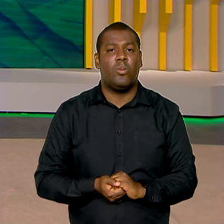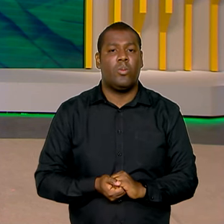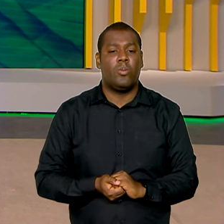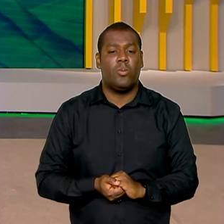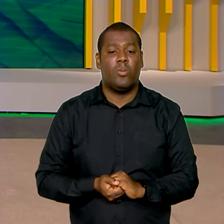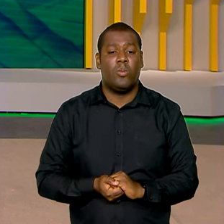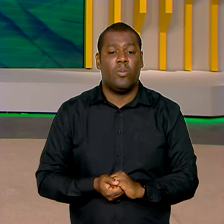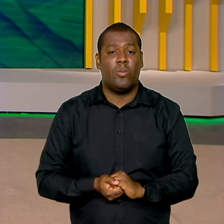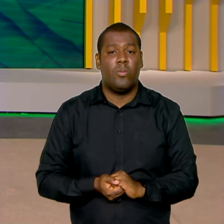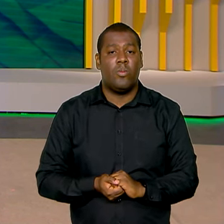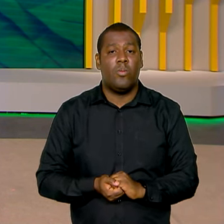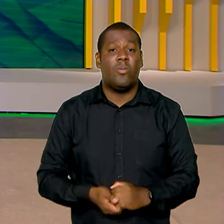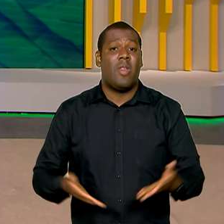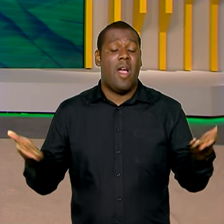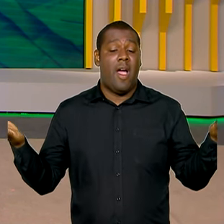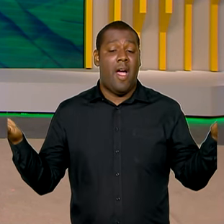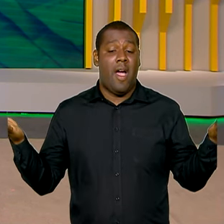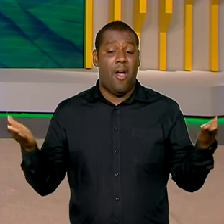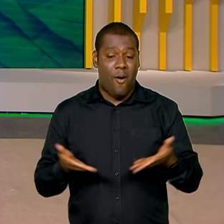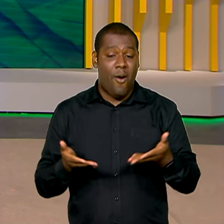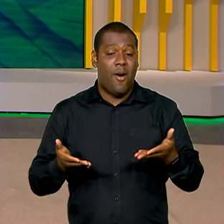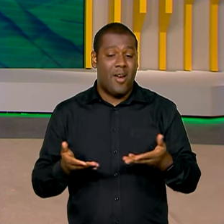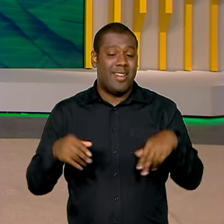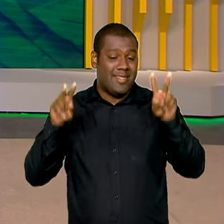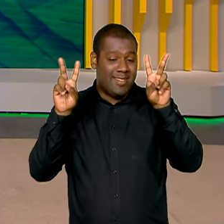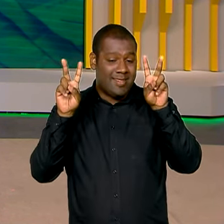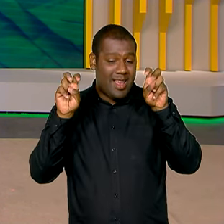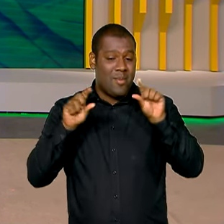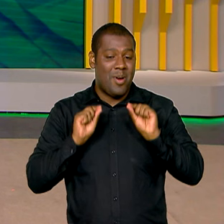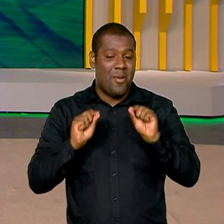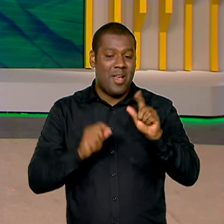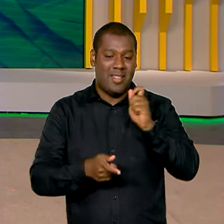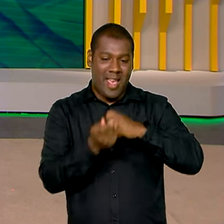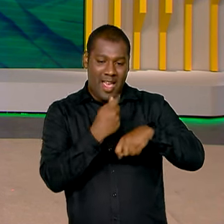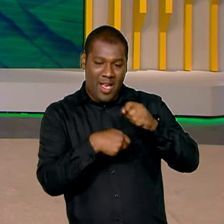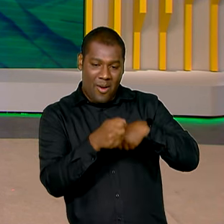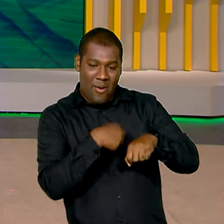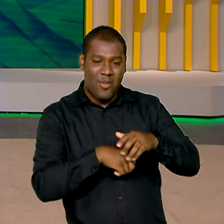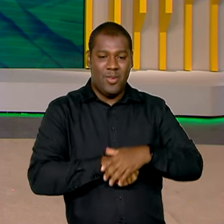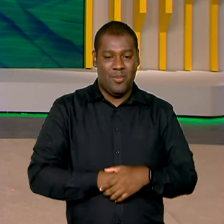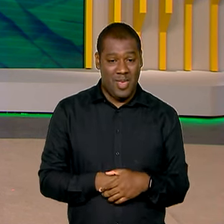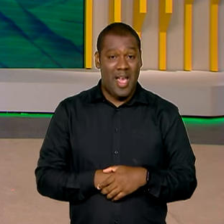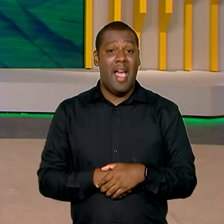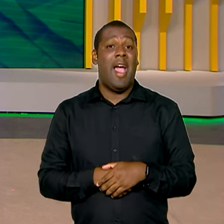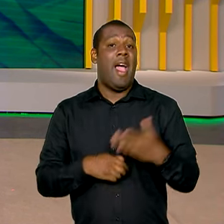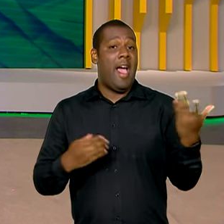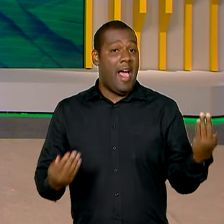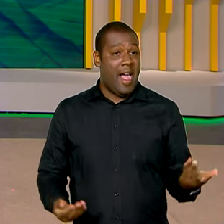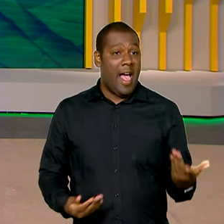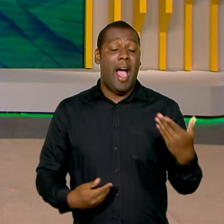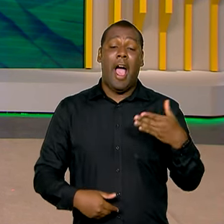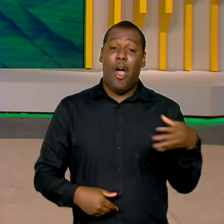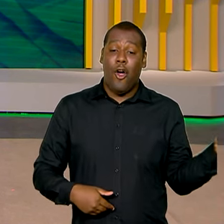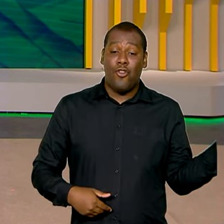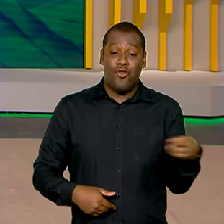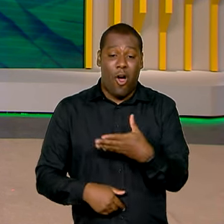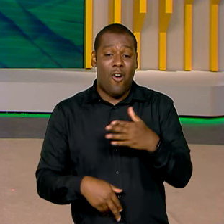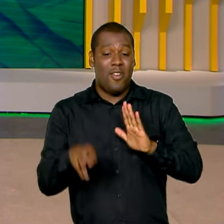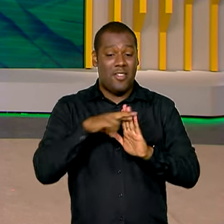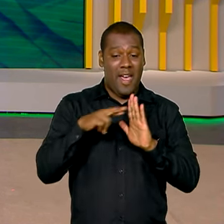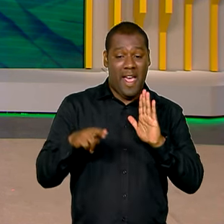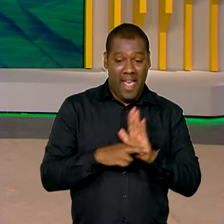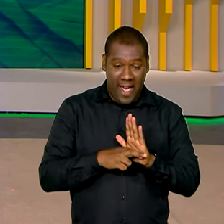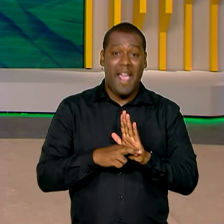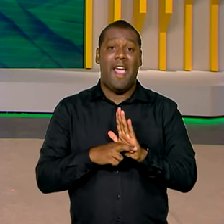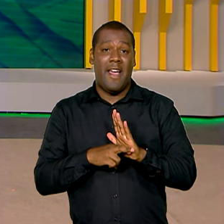E agora o nosso assunto aqui no Brasil em Dia é economia. A nova faixa de isenção da tabela do imposto de renda deve